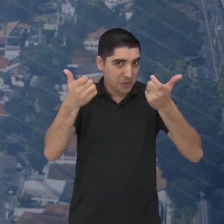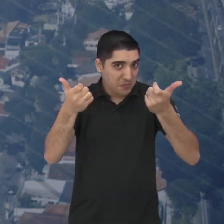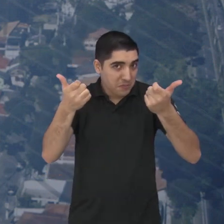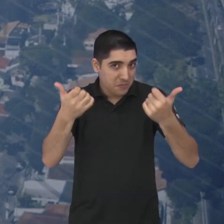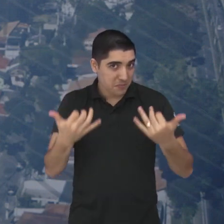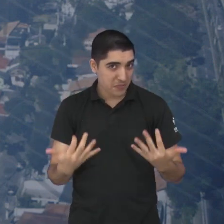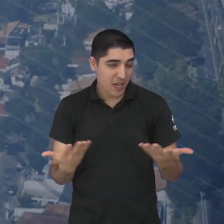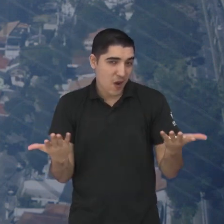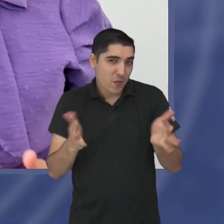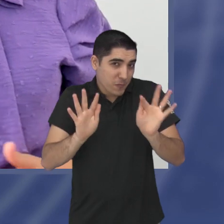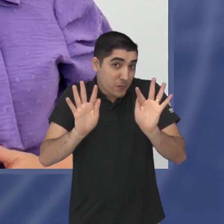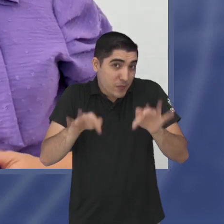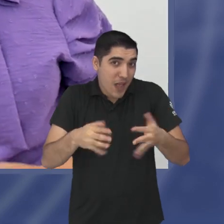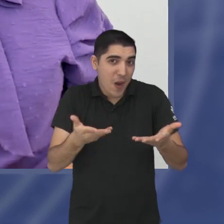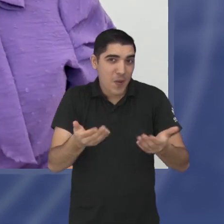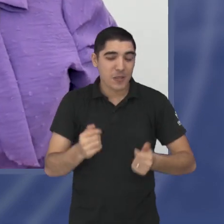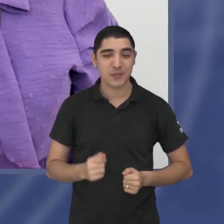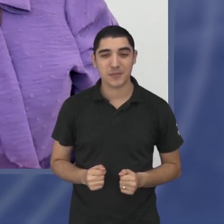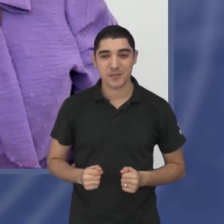finais